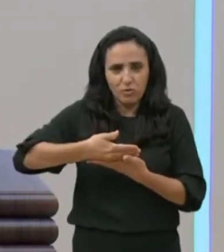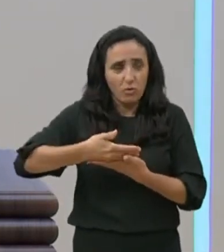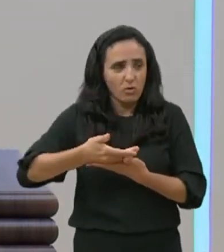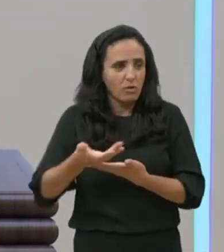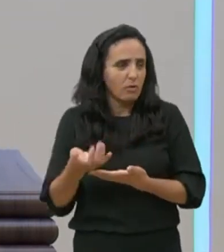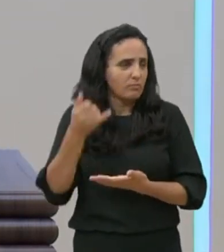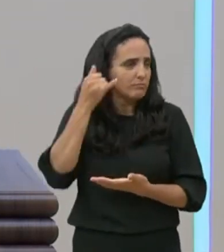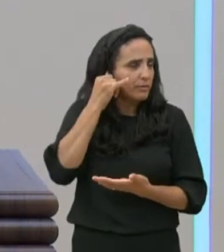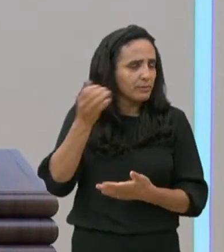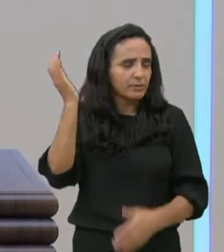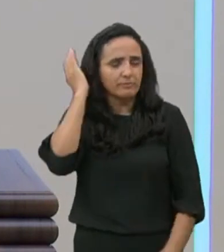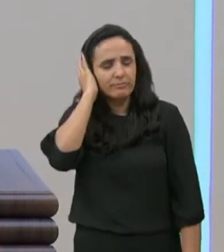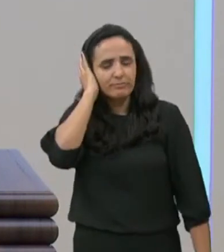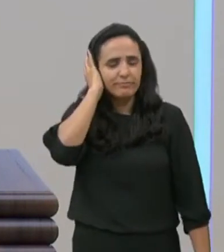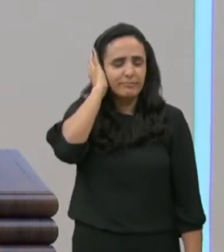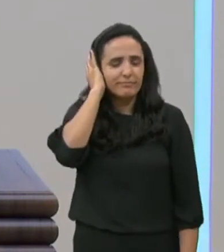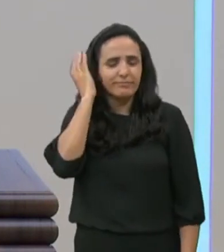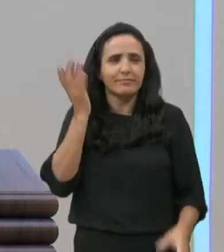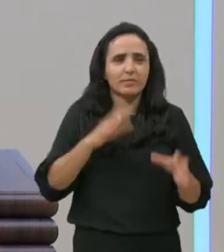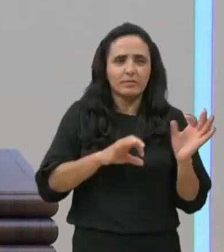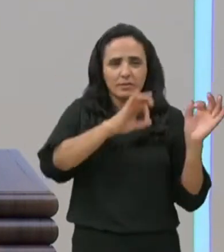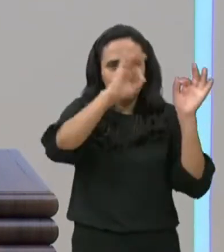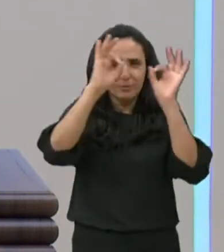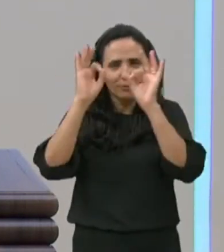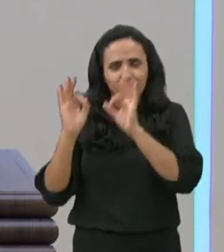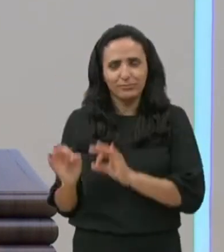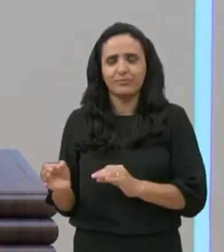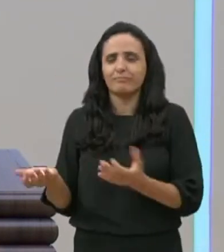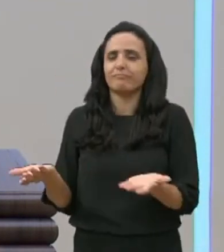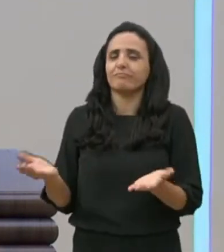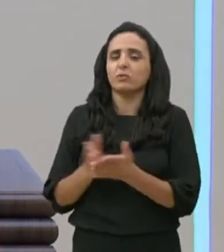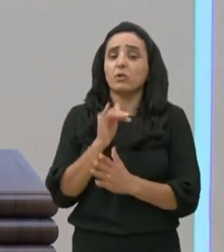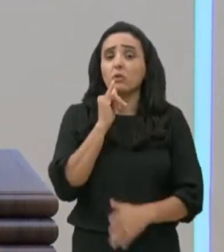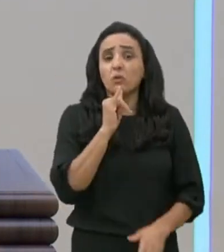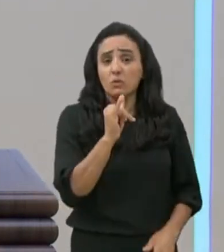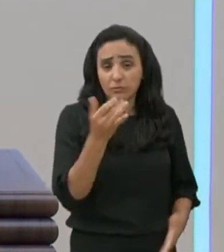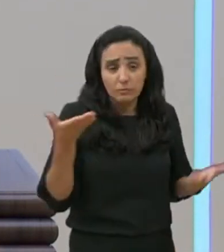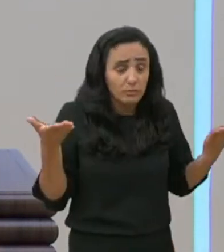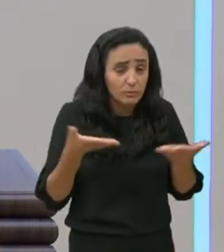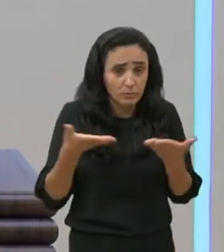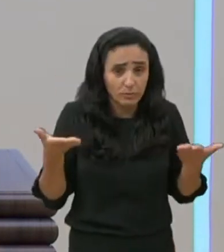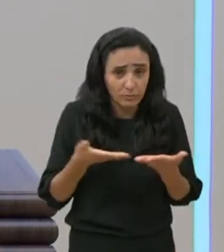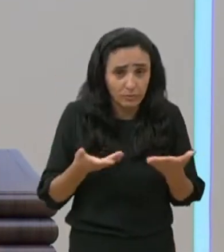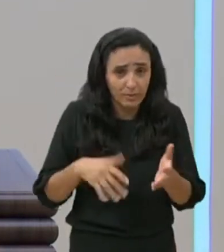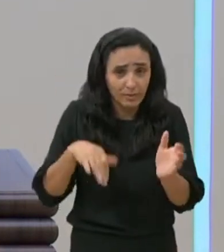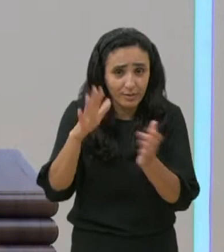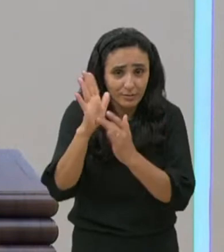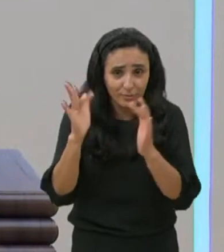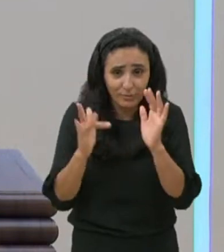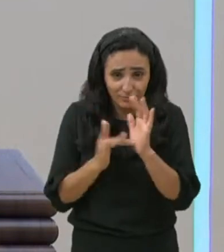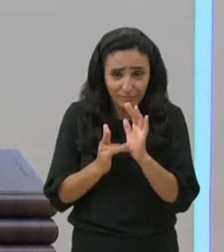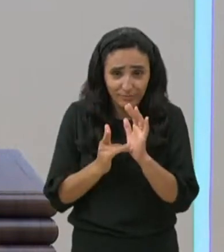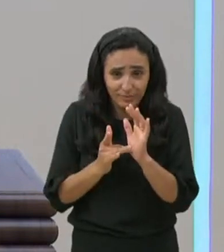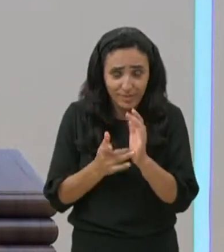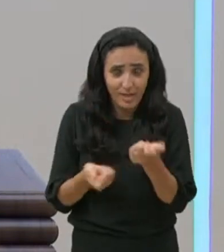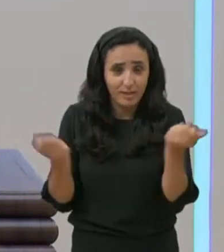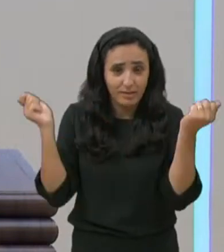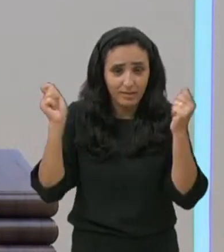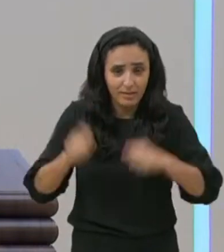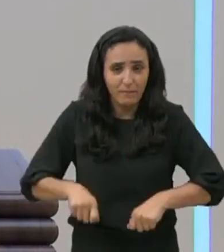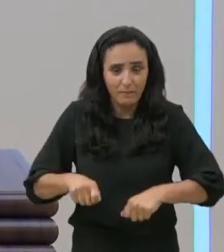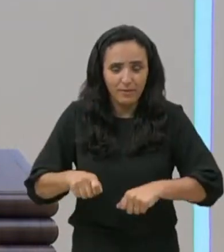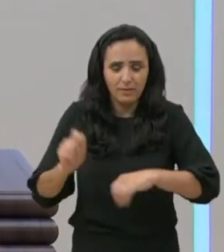está acompanhando, esta mensagem, esta reflexão, eu quero te dizer, que neste momento, Jesus de Nazaré, está